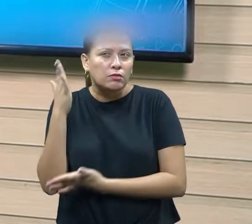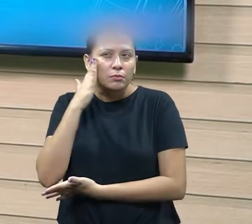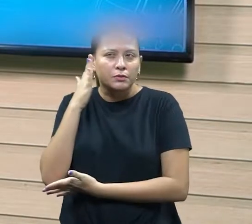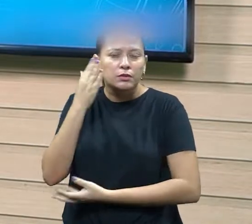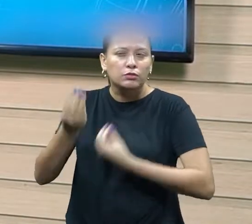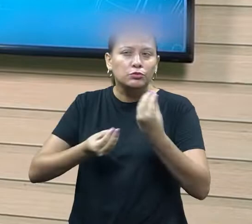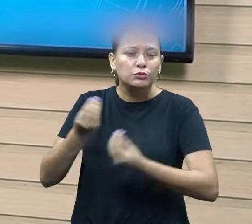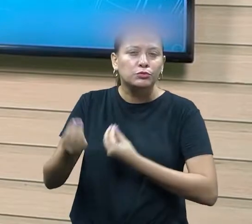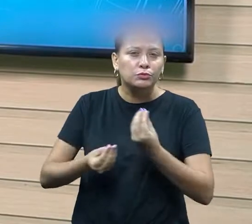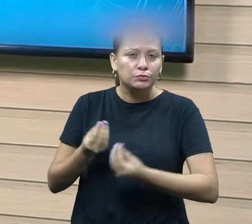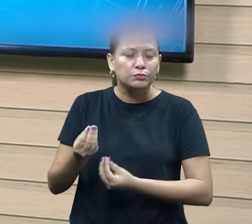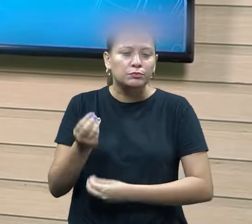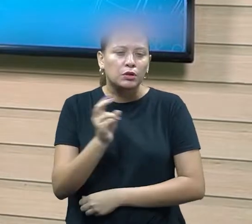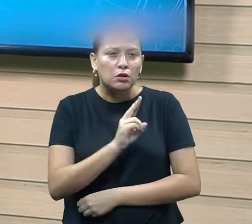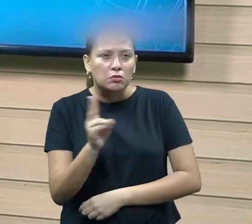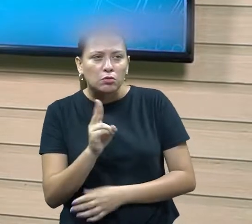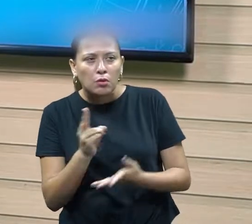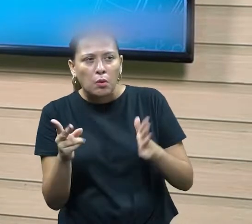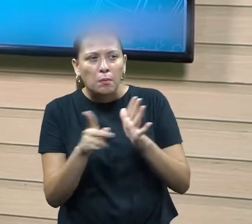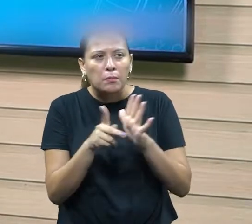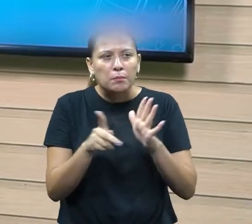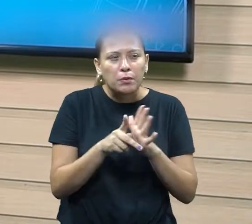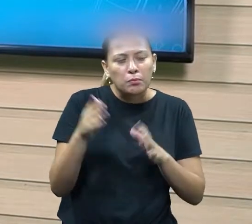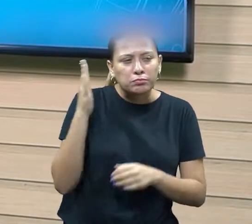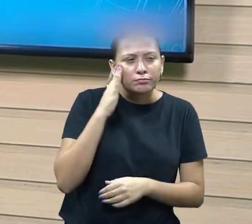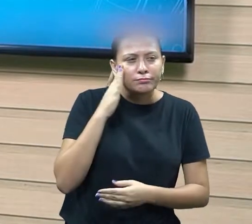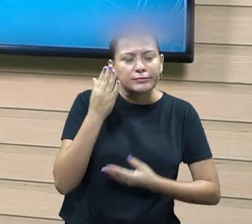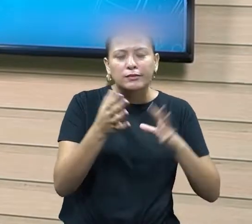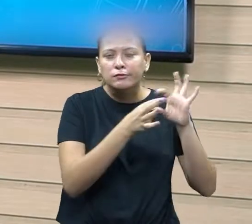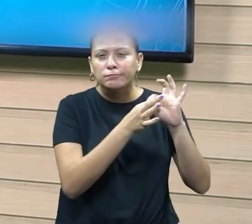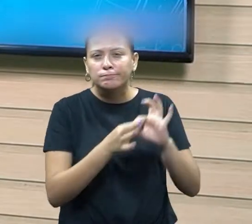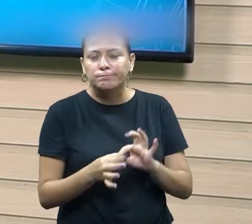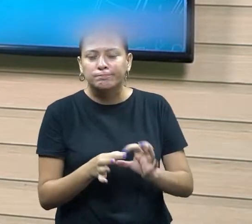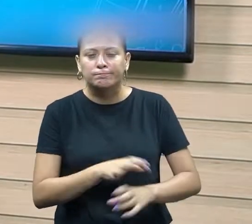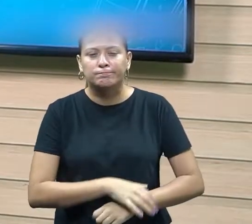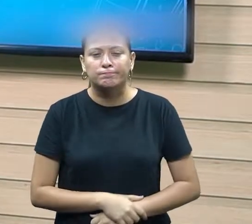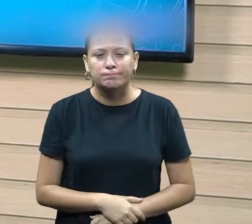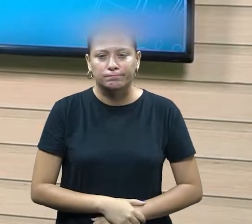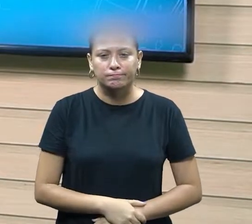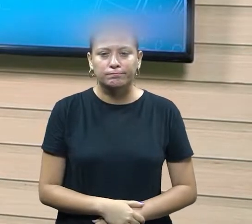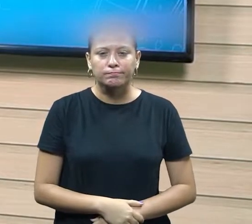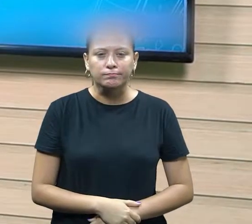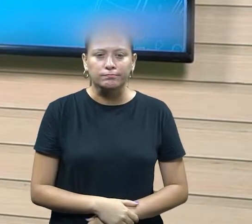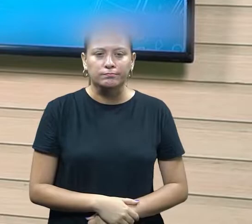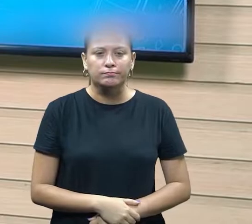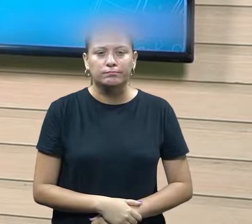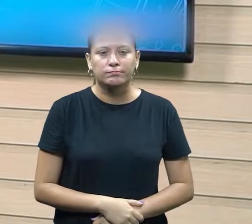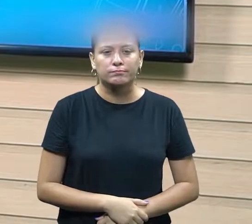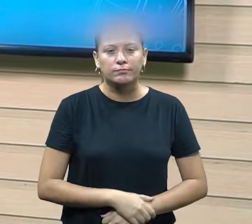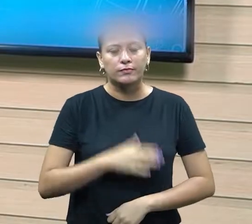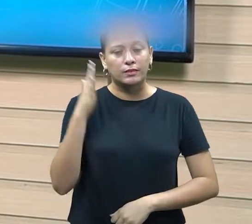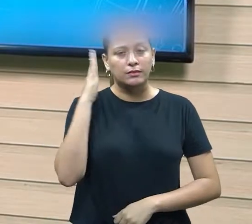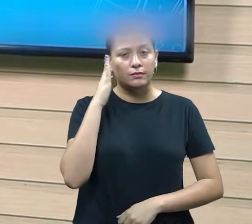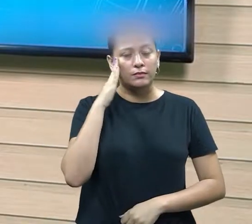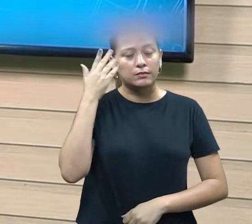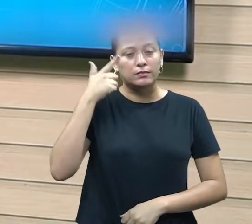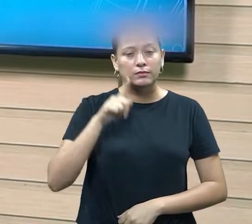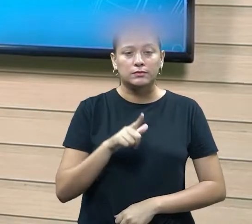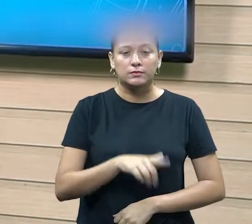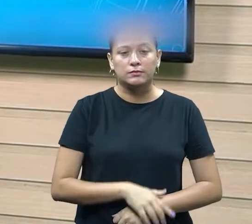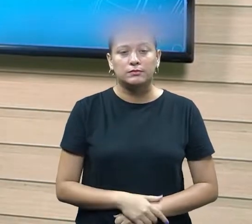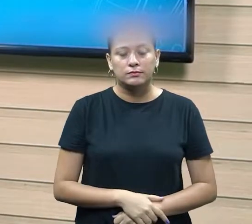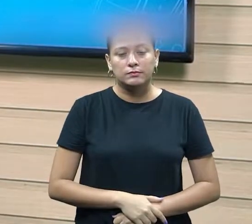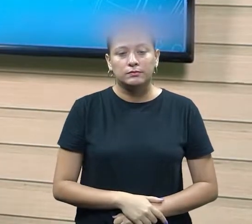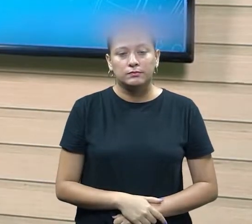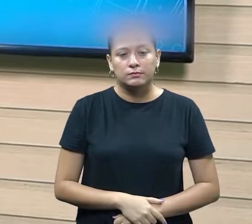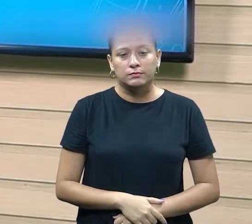entender e dar nome a certas situações que a gente está vendo ali e justamente a gente a gente consegue compreender às vezes não consegue